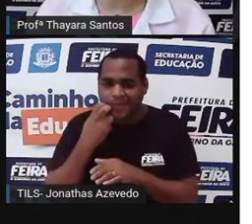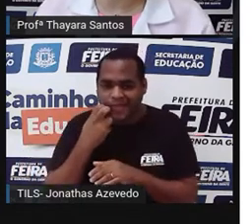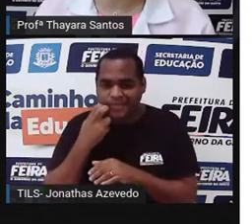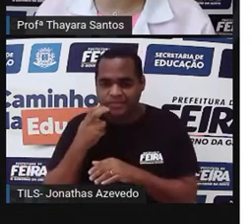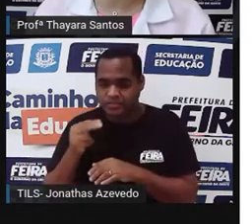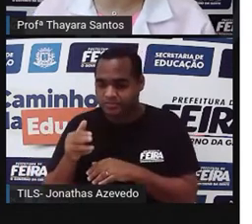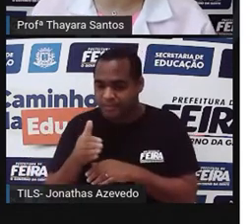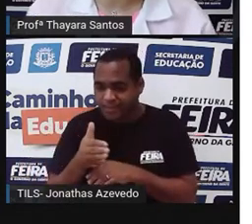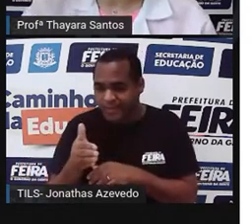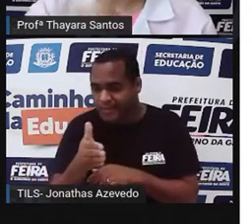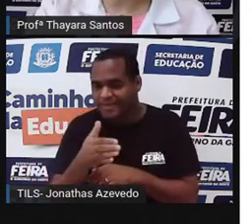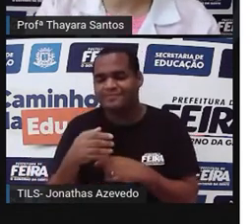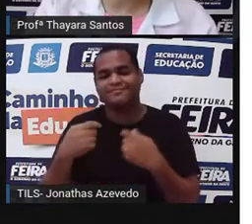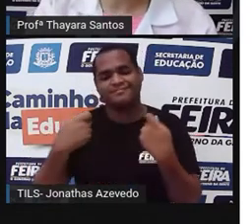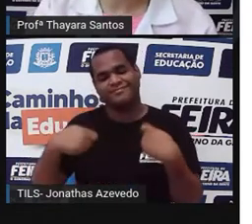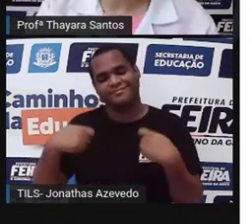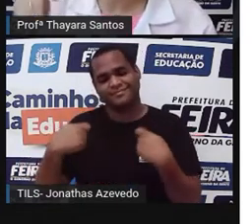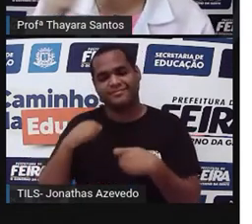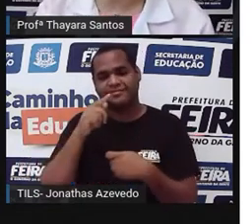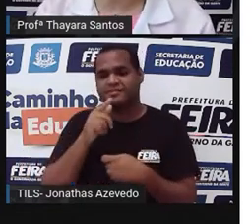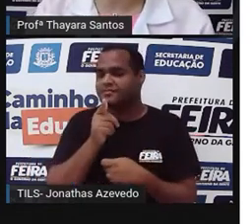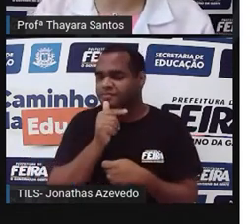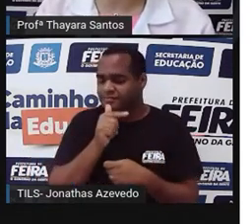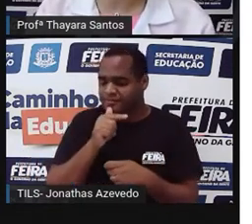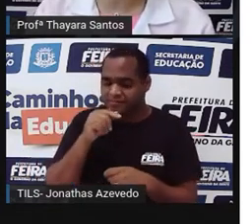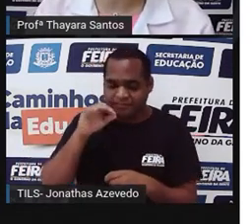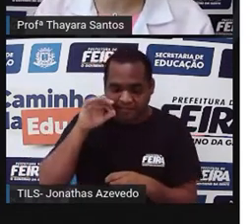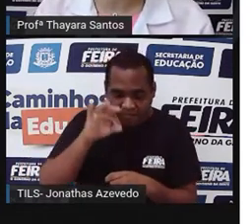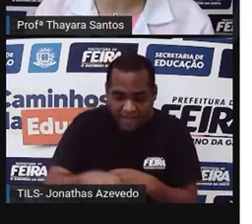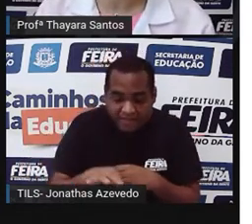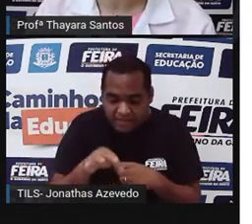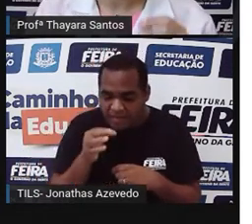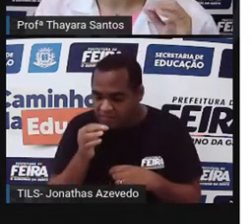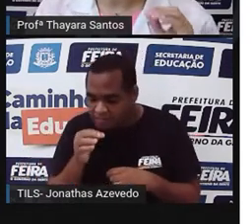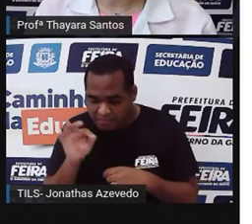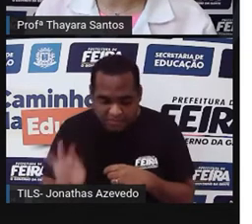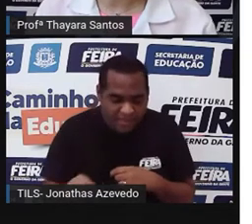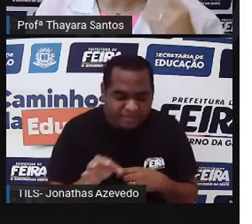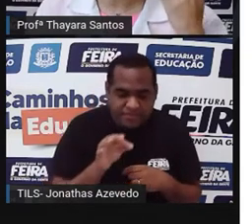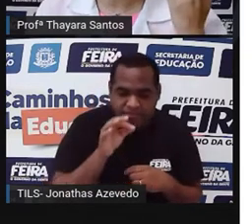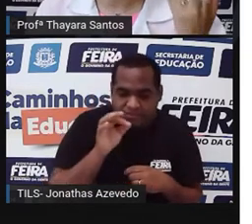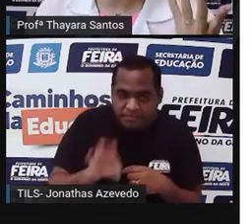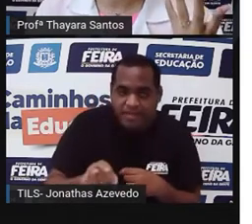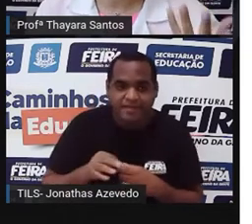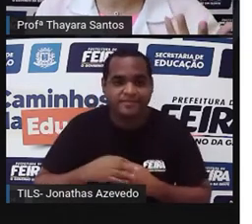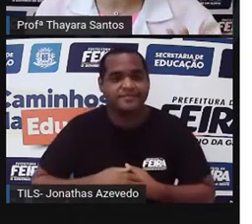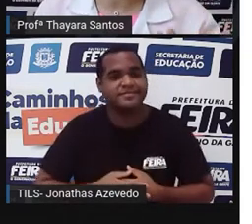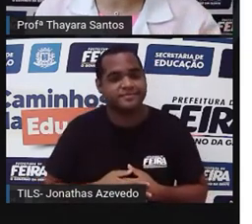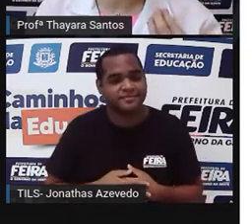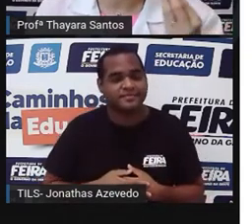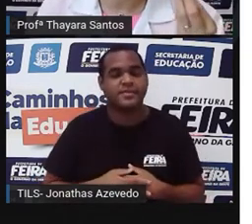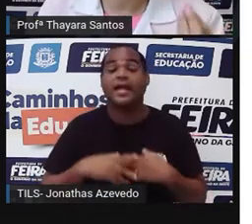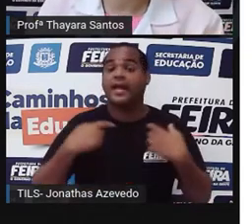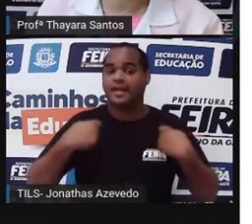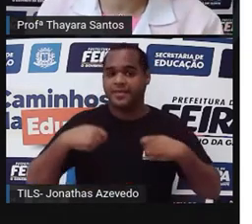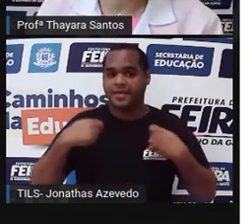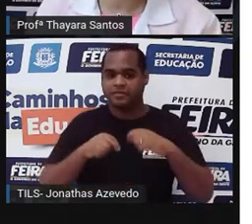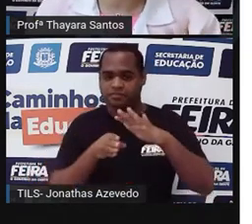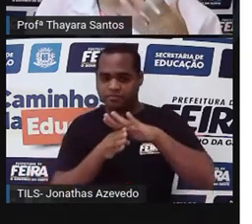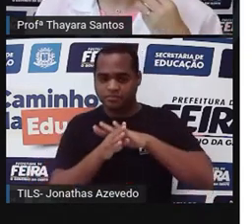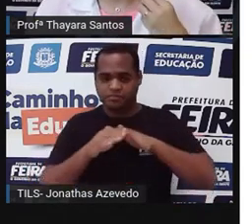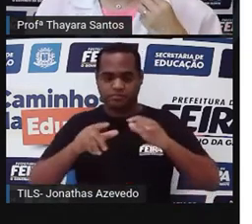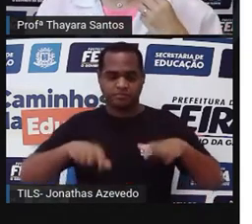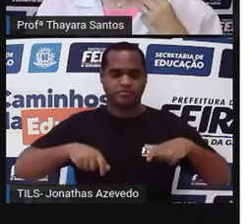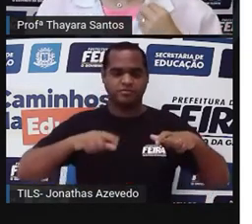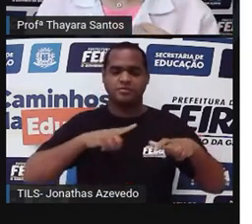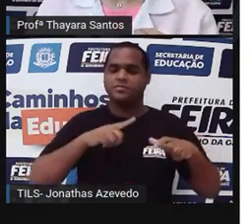de marinhas. Elas precisam entrar na água para capturar esses peixes. Então, como elas precisam entrar nesse ambiente,